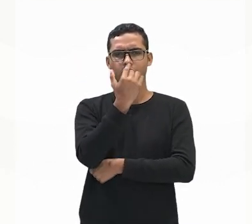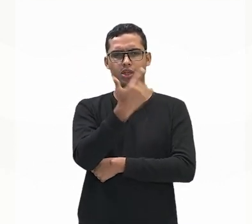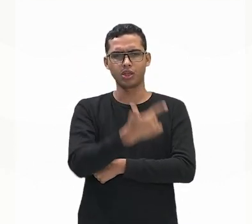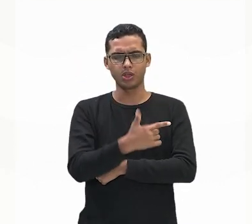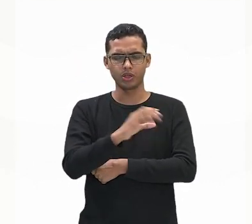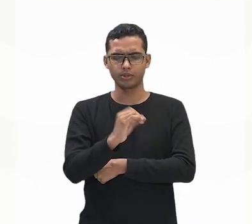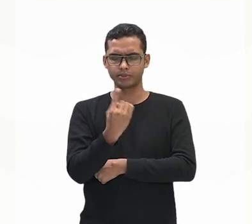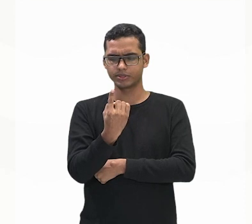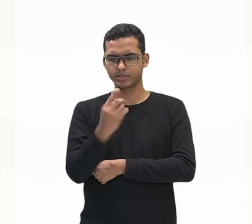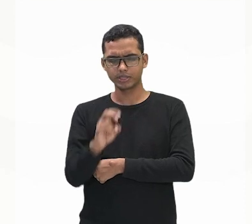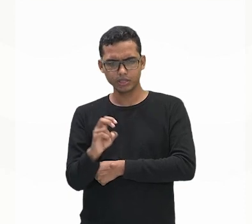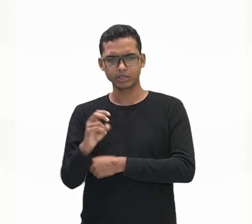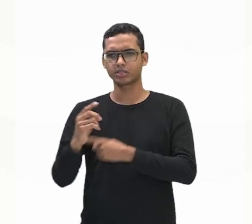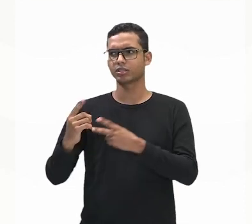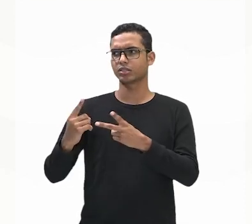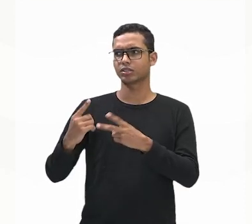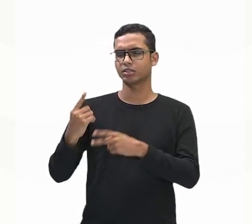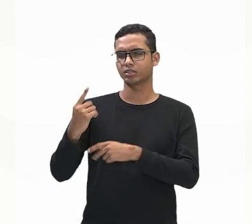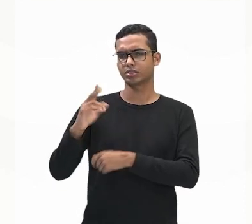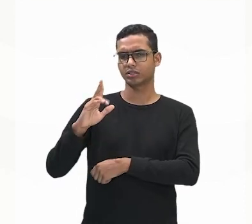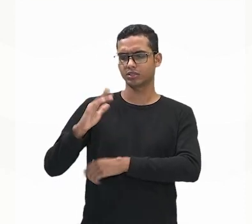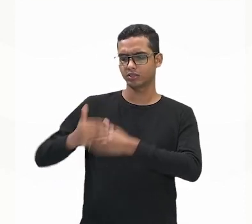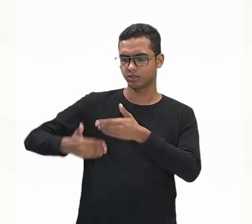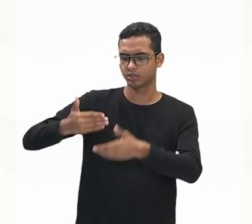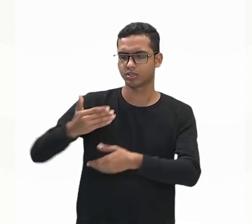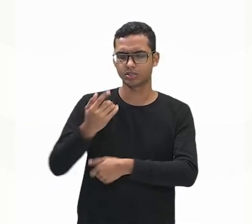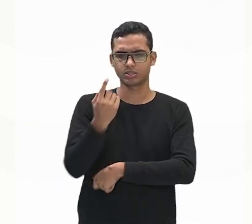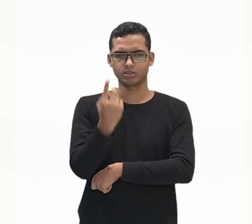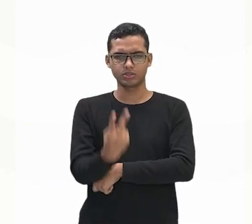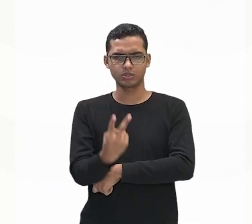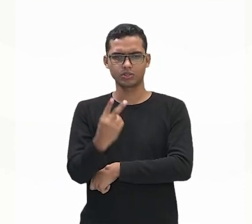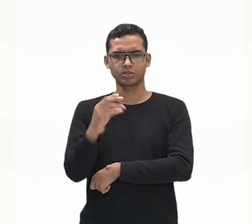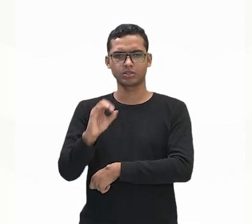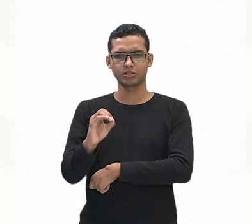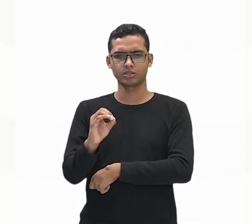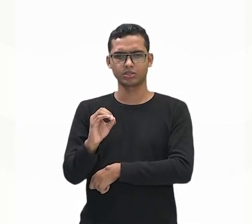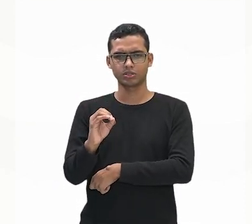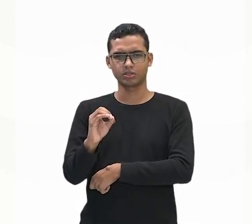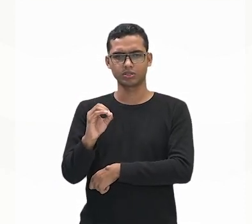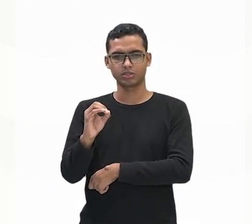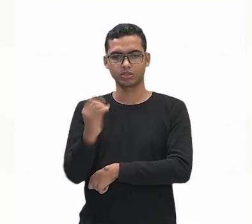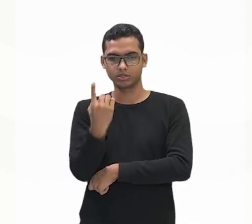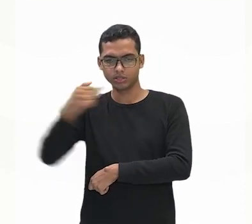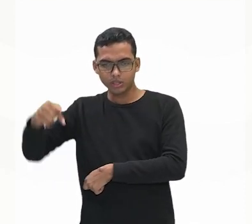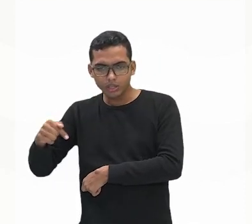que aconteceu, uma tendência de crescimento nessas áreas. Então, pessoal,